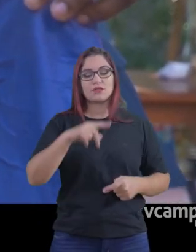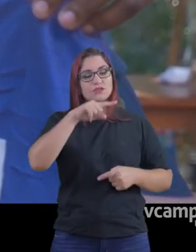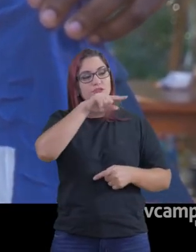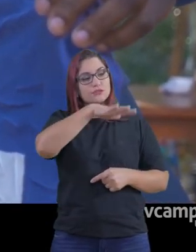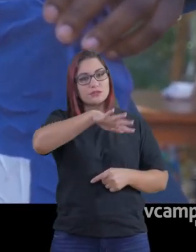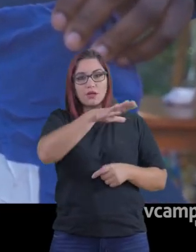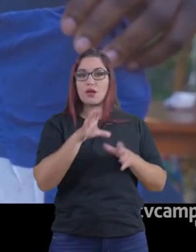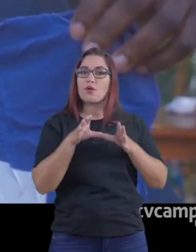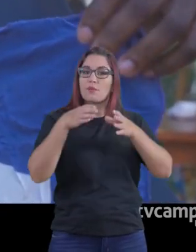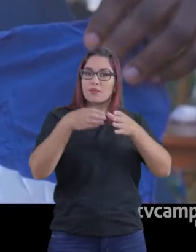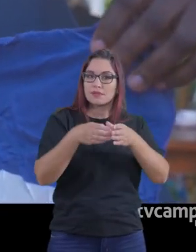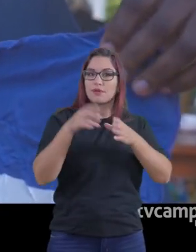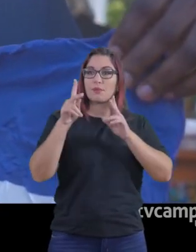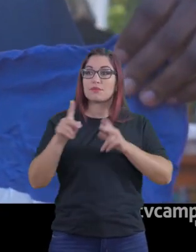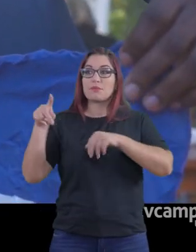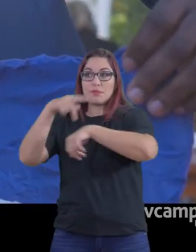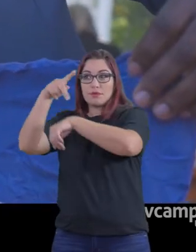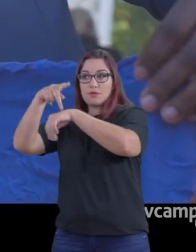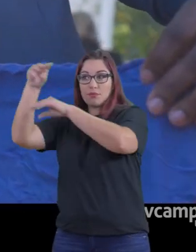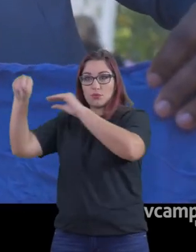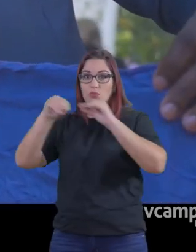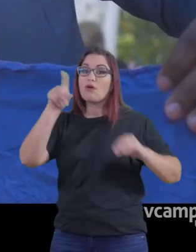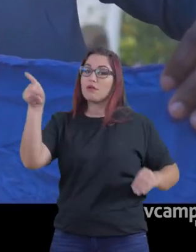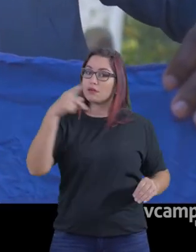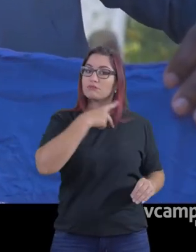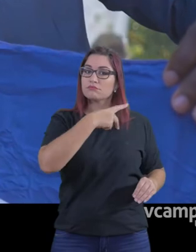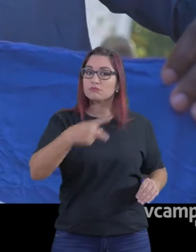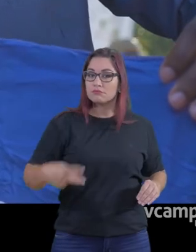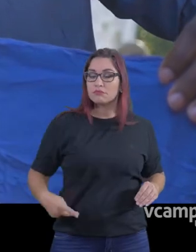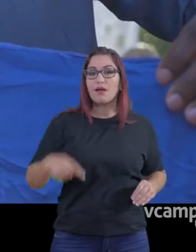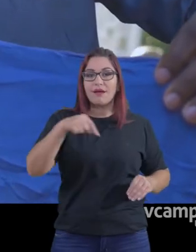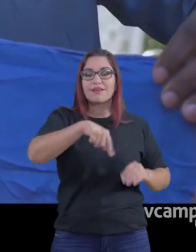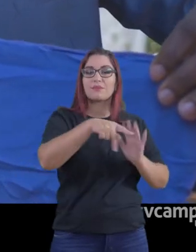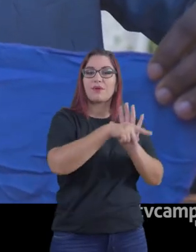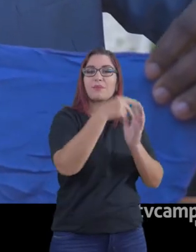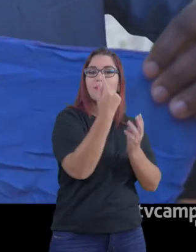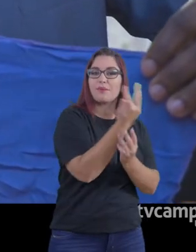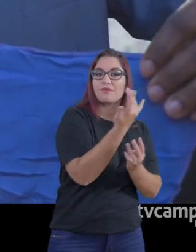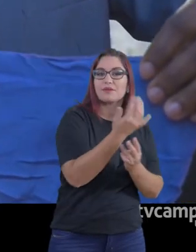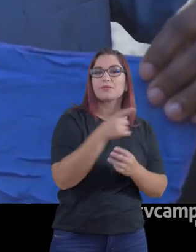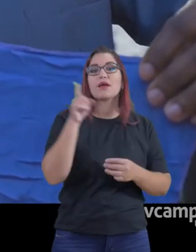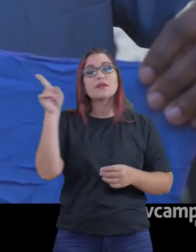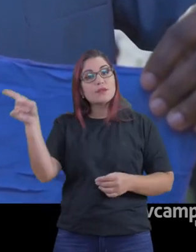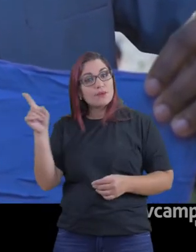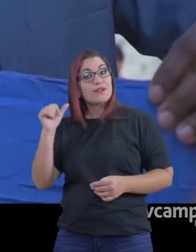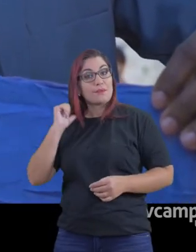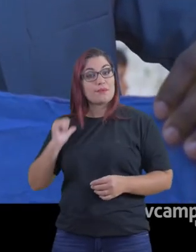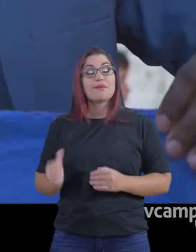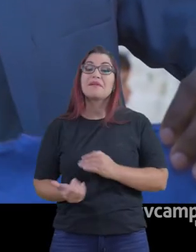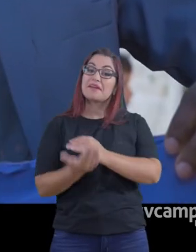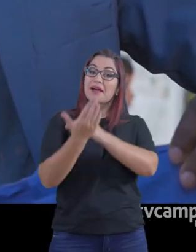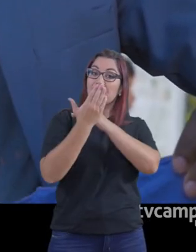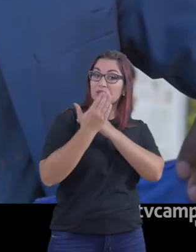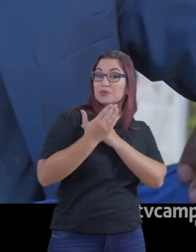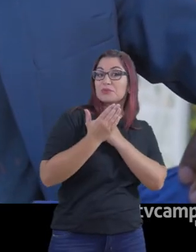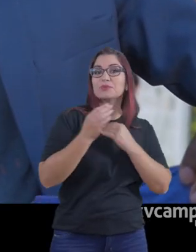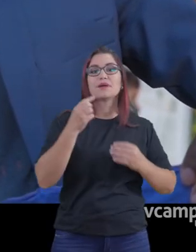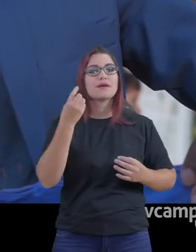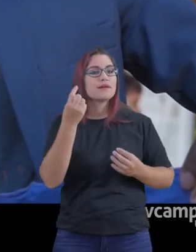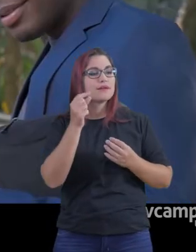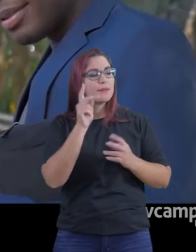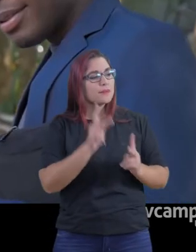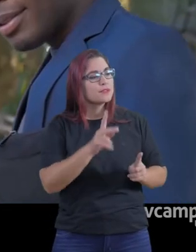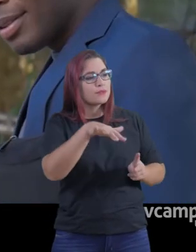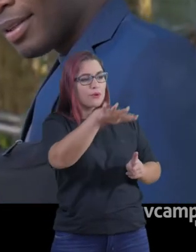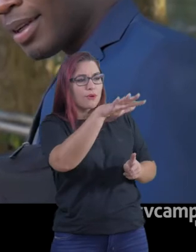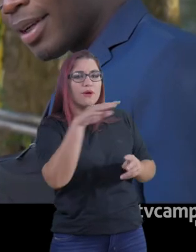são migrantes e refugiados na UFSM. E como bolsista, ele faz um pouco dessa ponte entre as demandas dos migrantes,